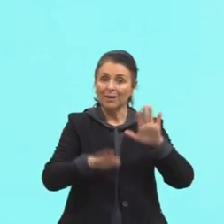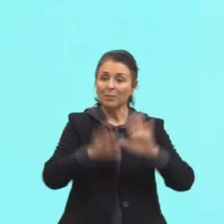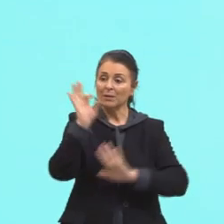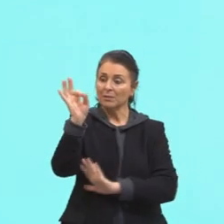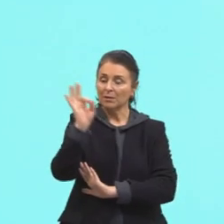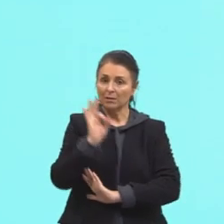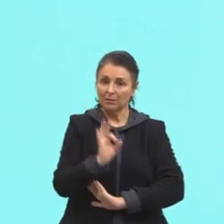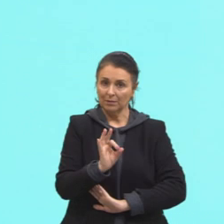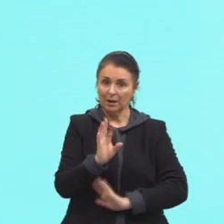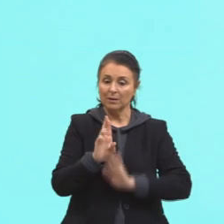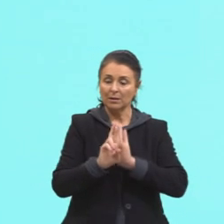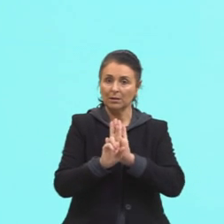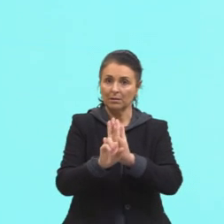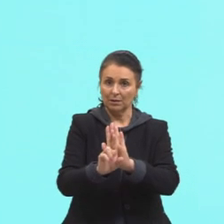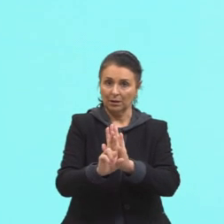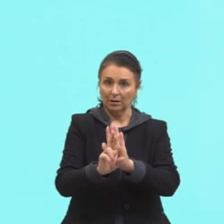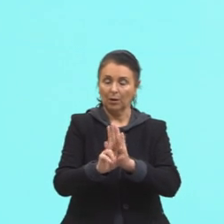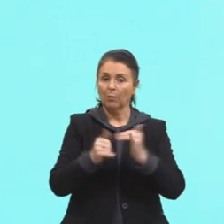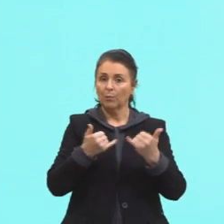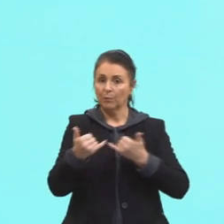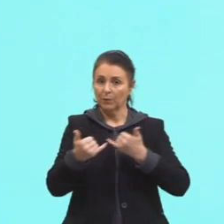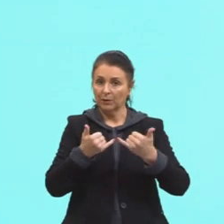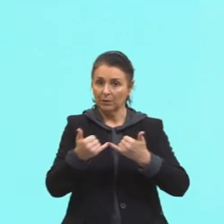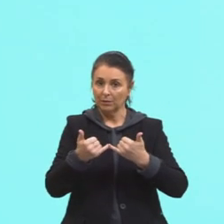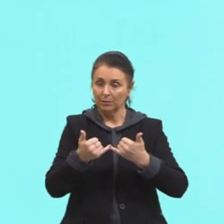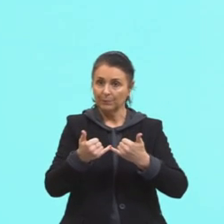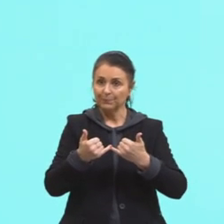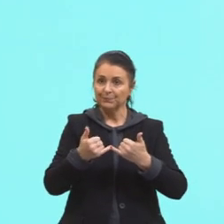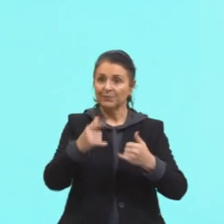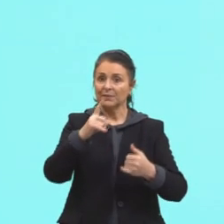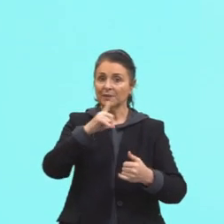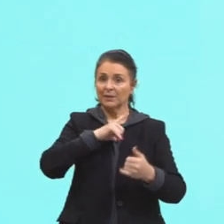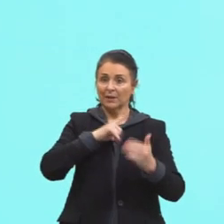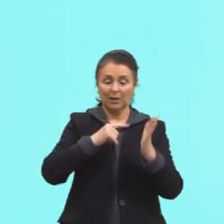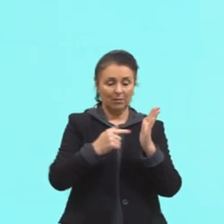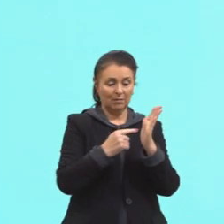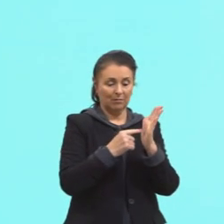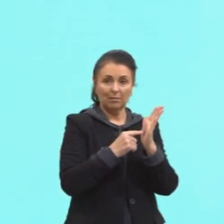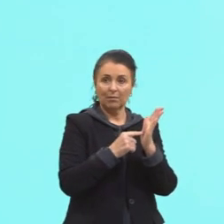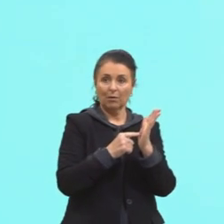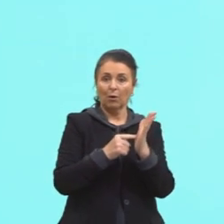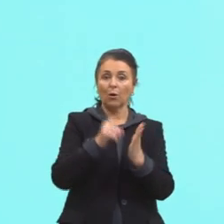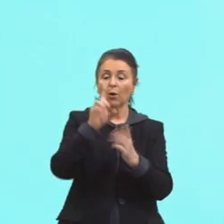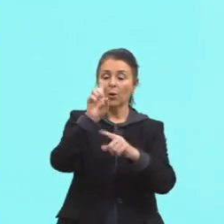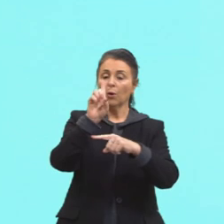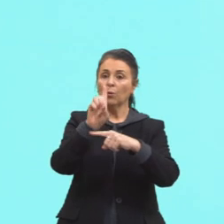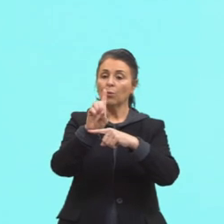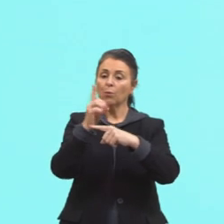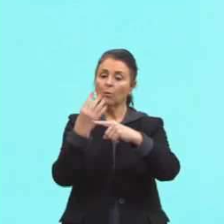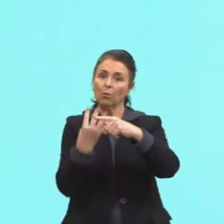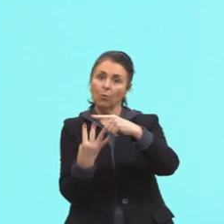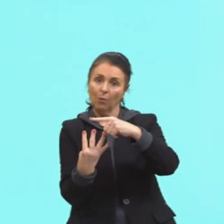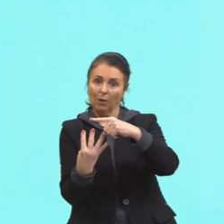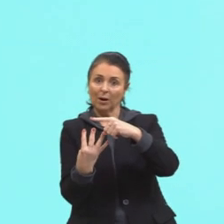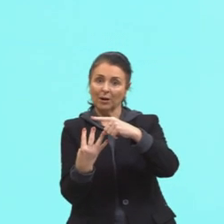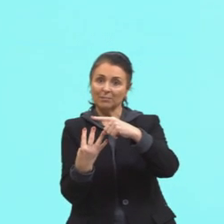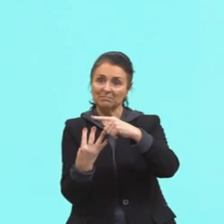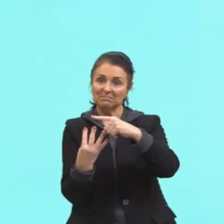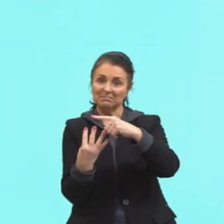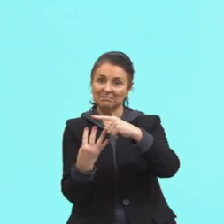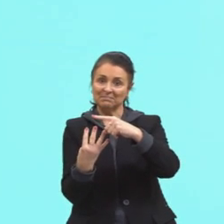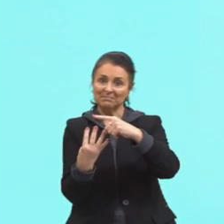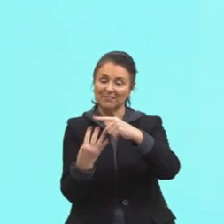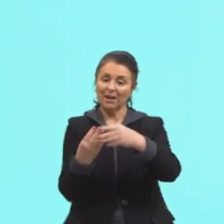representadas. Então, aqui, por exemplo, tá? Aqui nós teríamos um quarto desta circunferência toda, né?